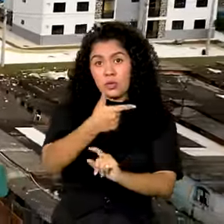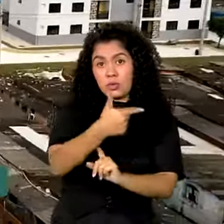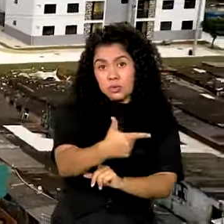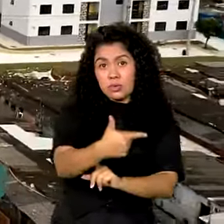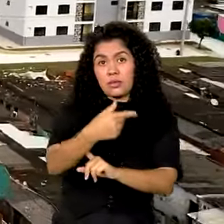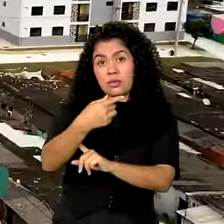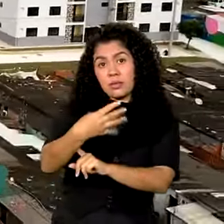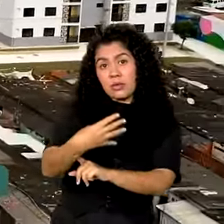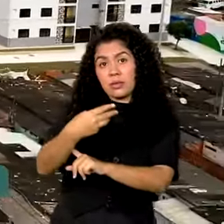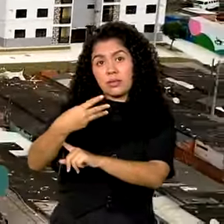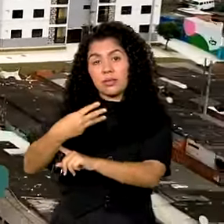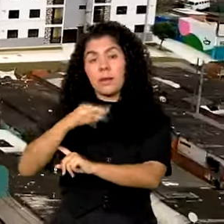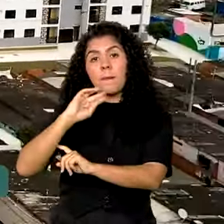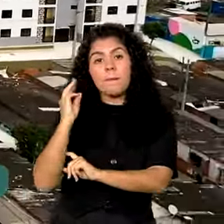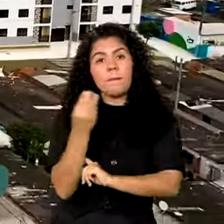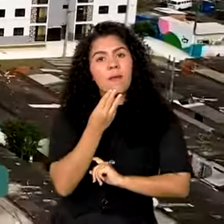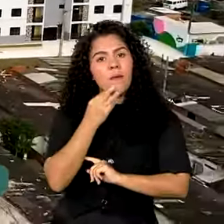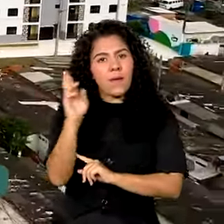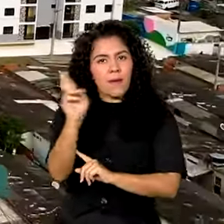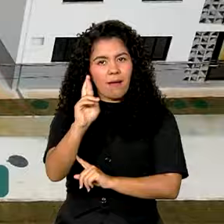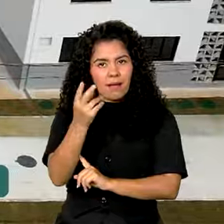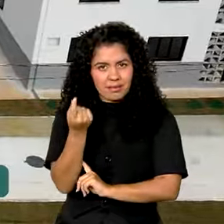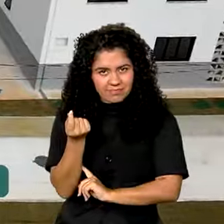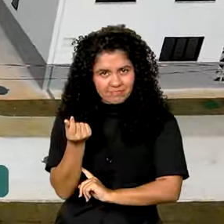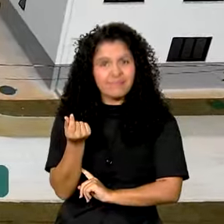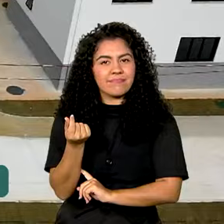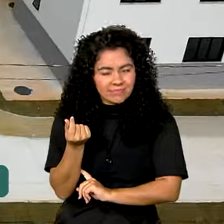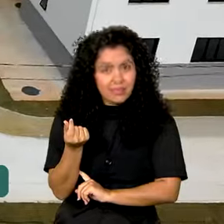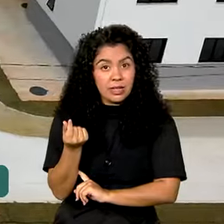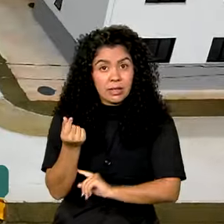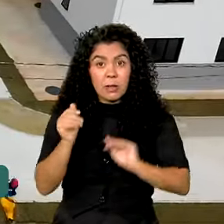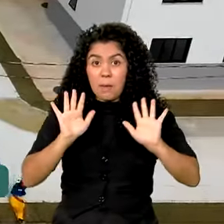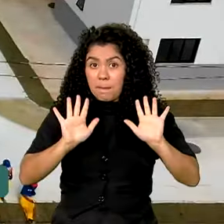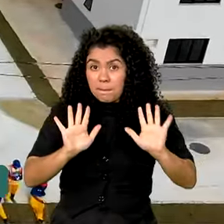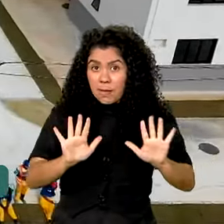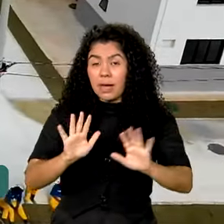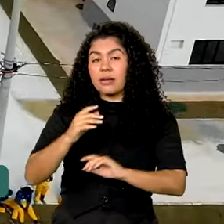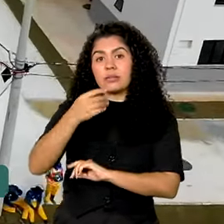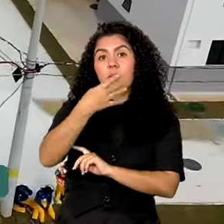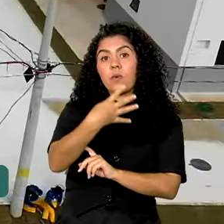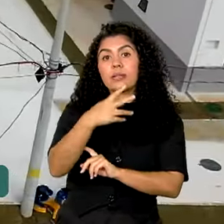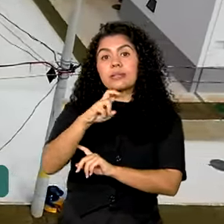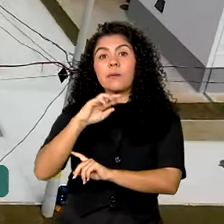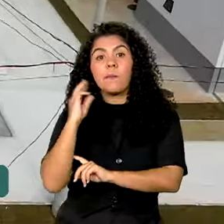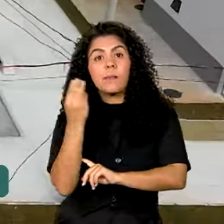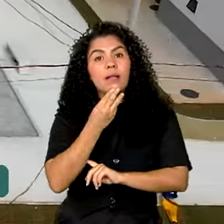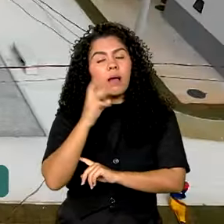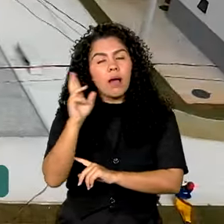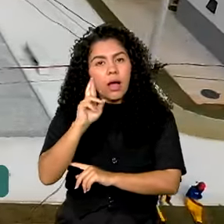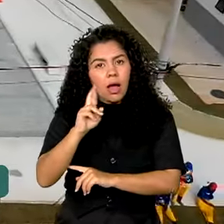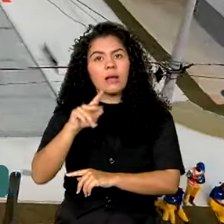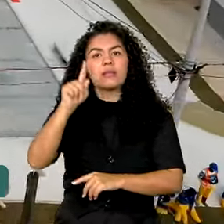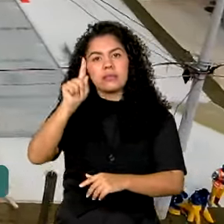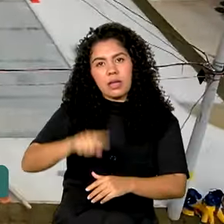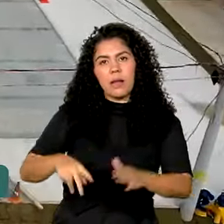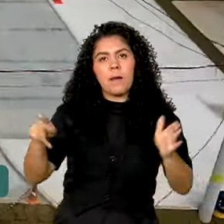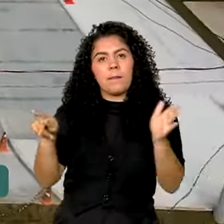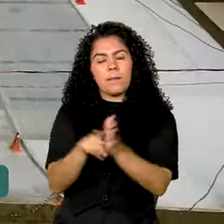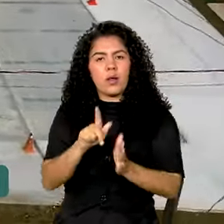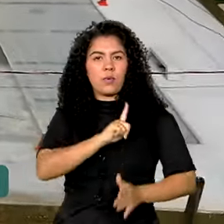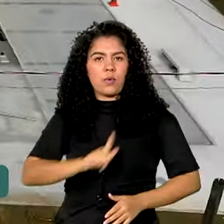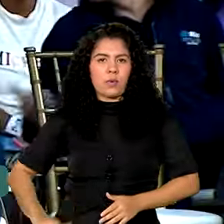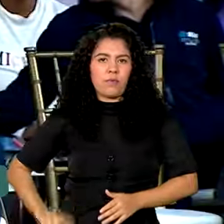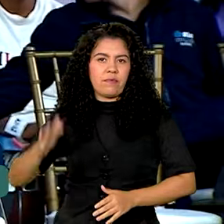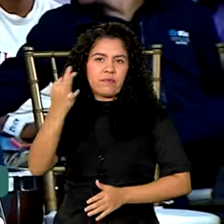243 milhões, sendo R$ 45 milhões financiados pelo governo